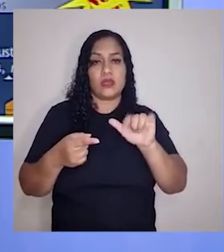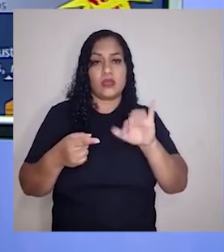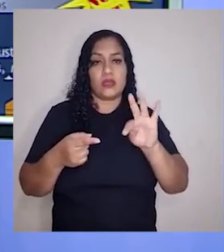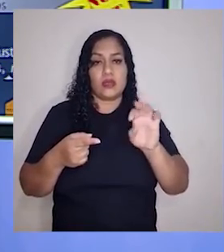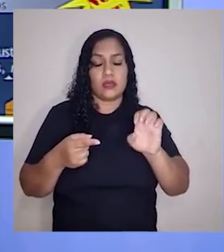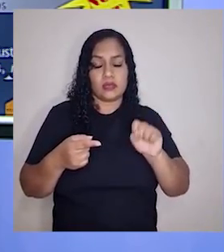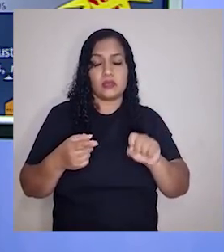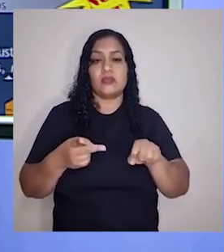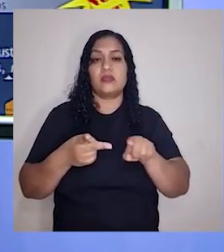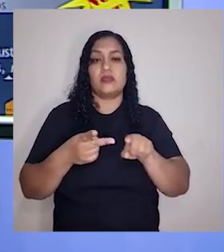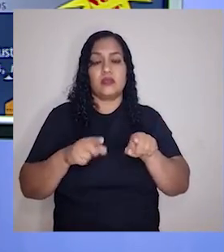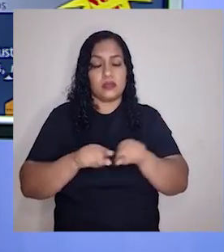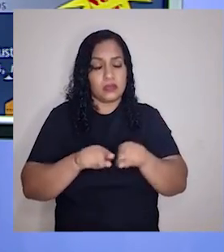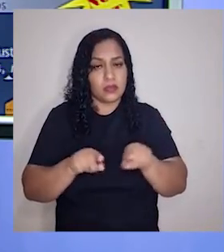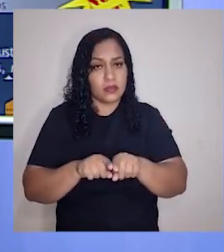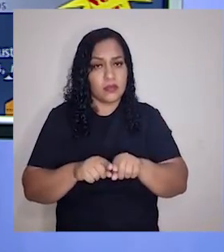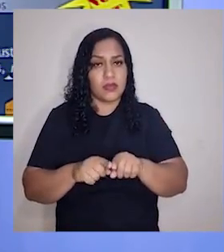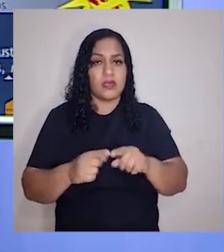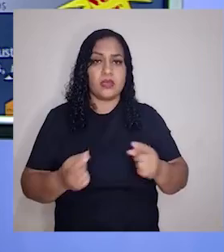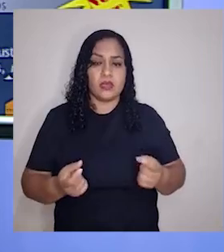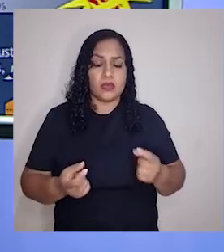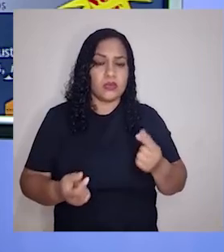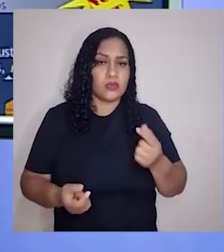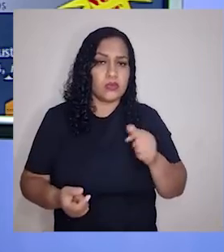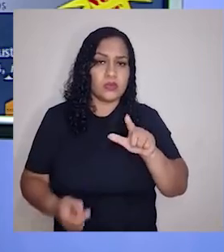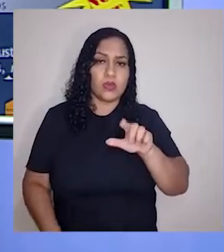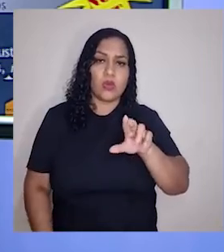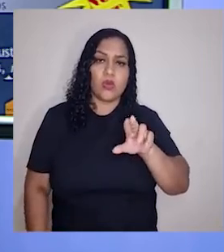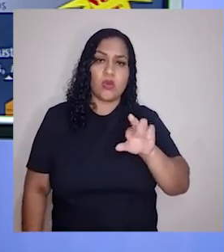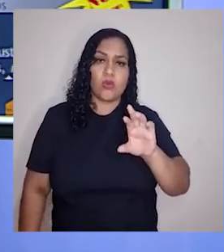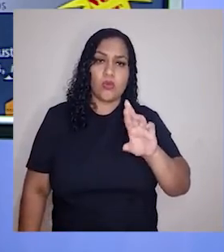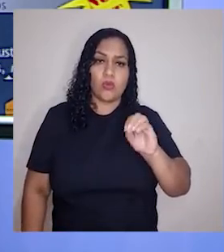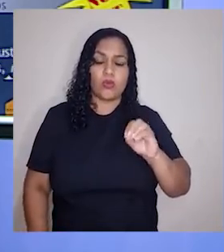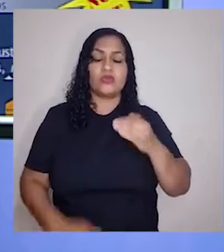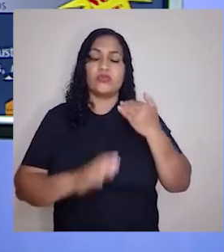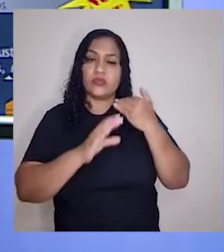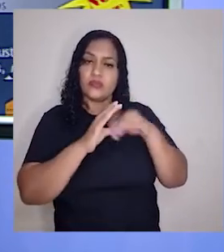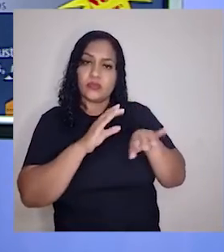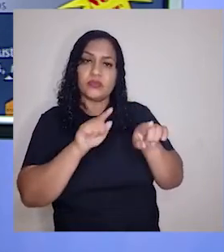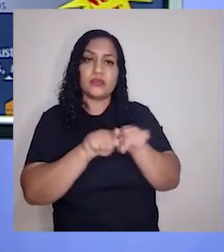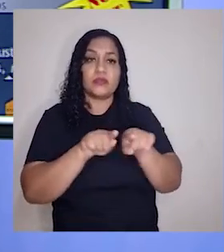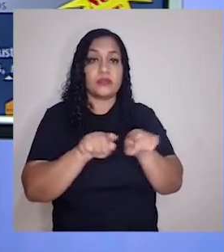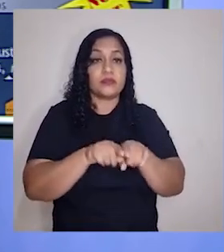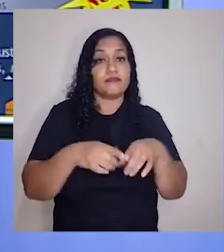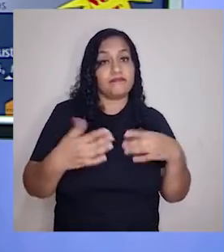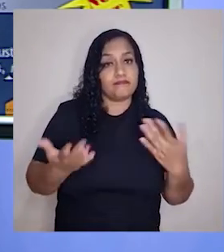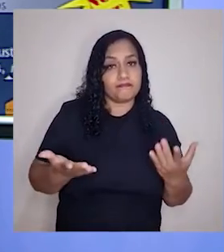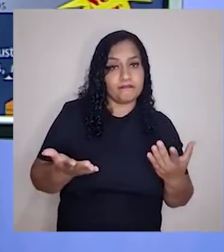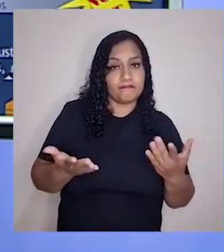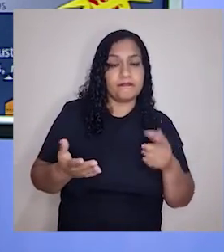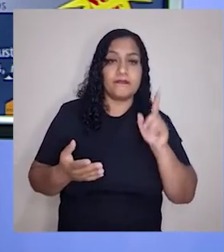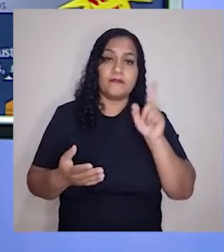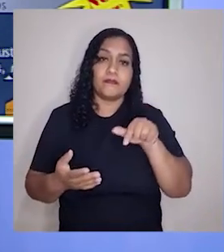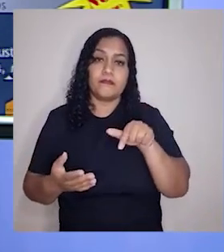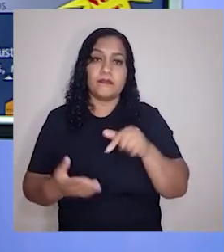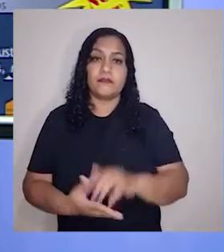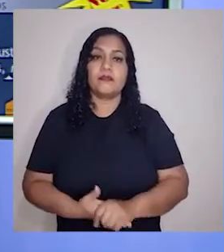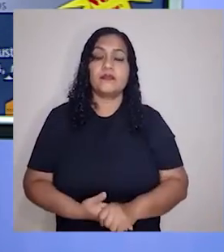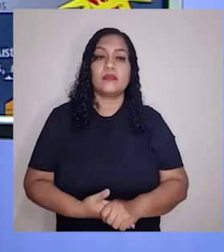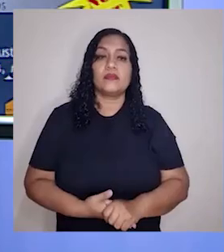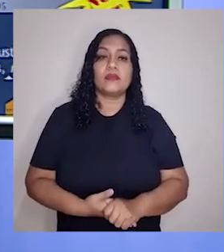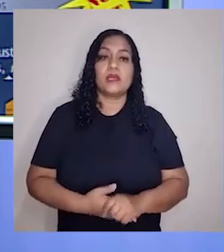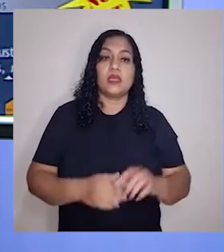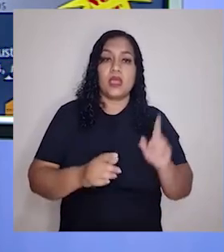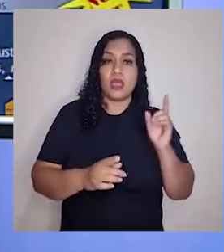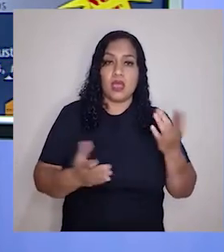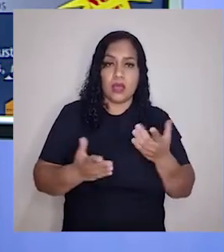os lucros desses investimentos que os países fazem aqui. Nós já enviamos essas questões. Pessoal, então basicamente